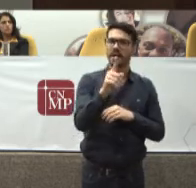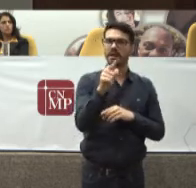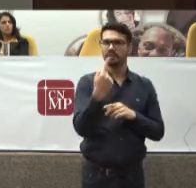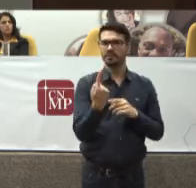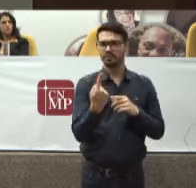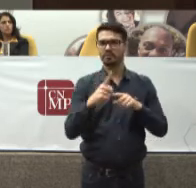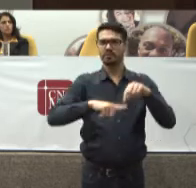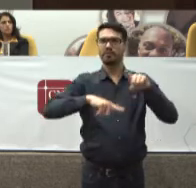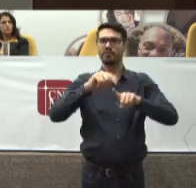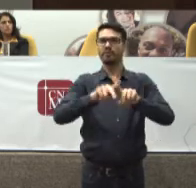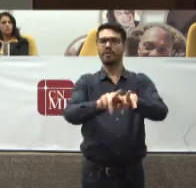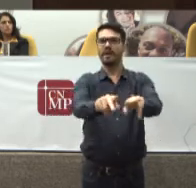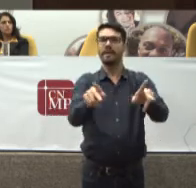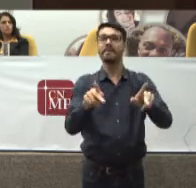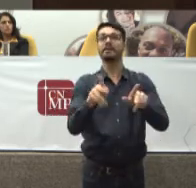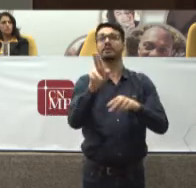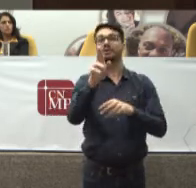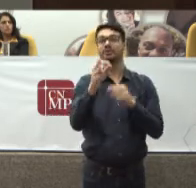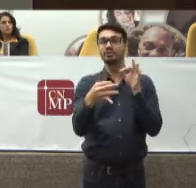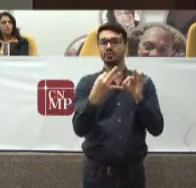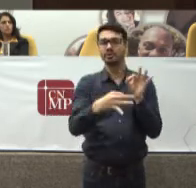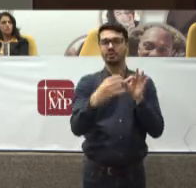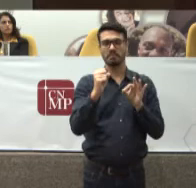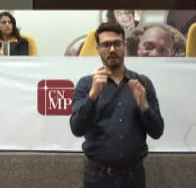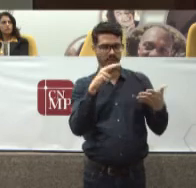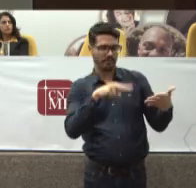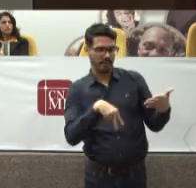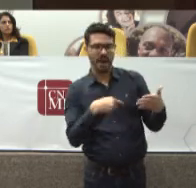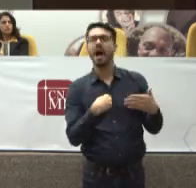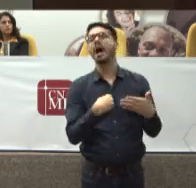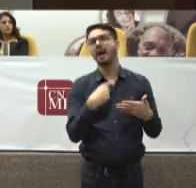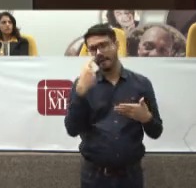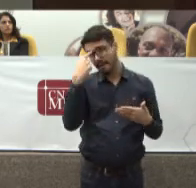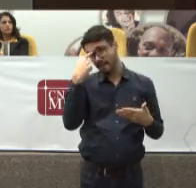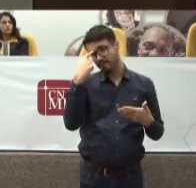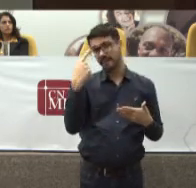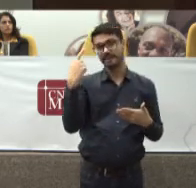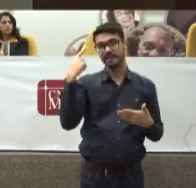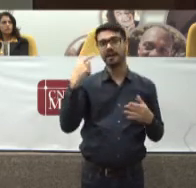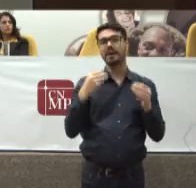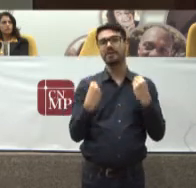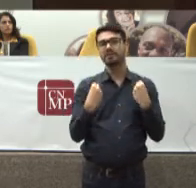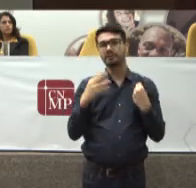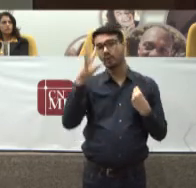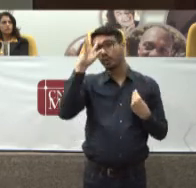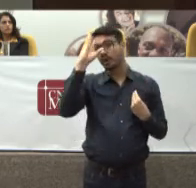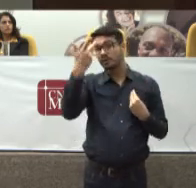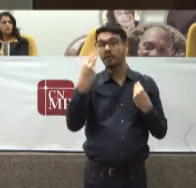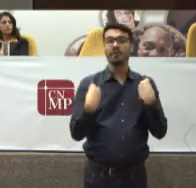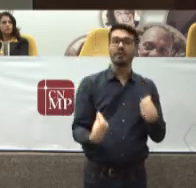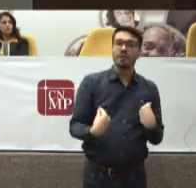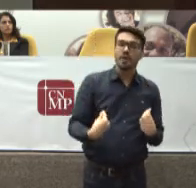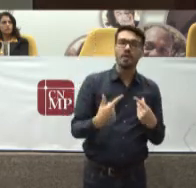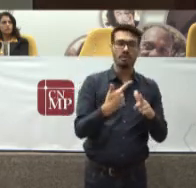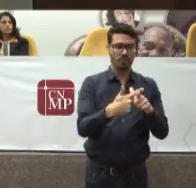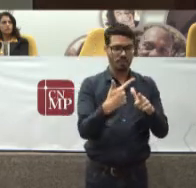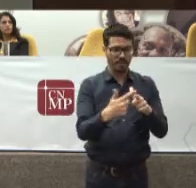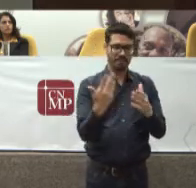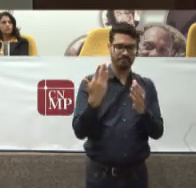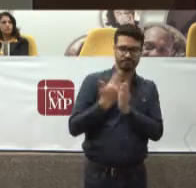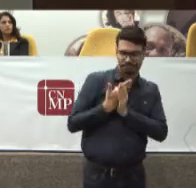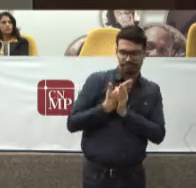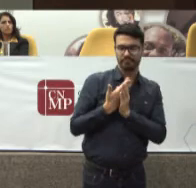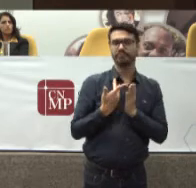ferramenta Para que os juízes Pudessem Tomar as suas decisões Com base Em razões